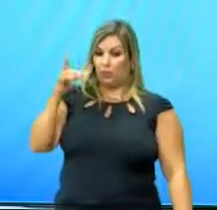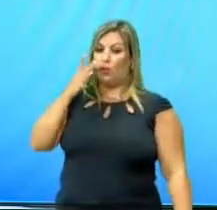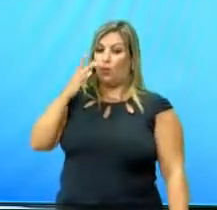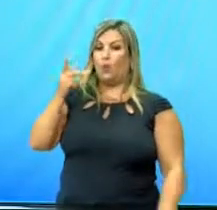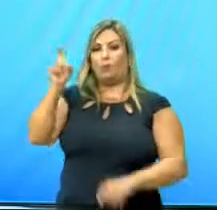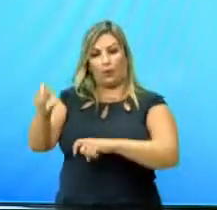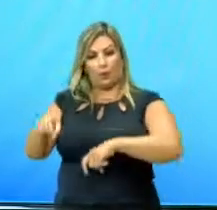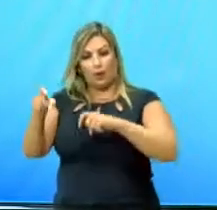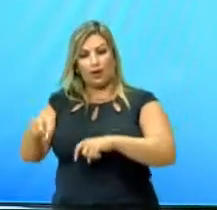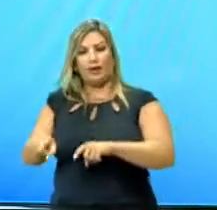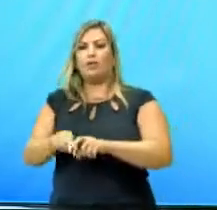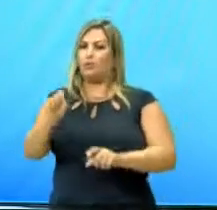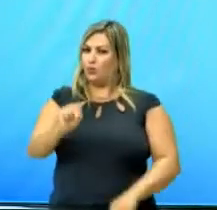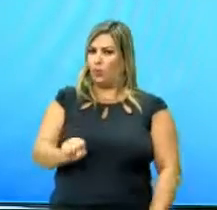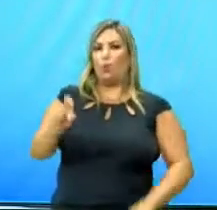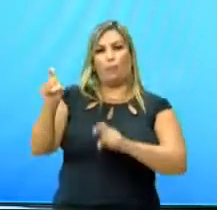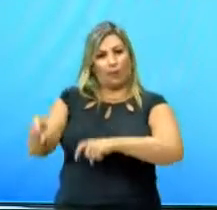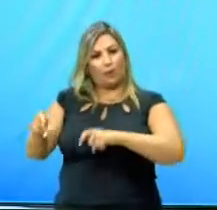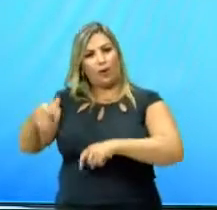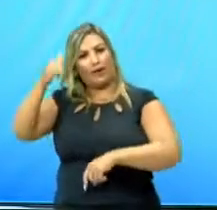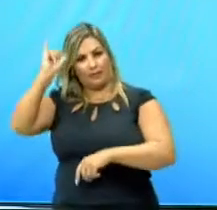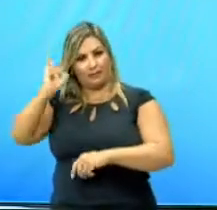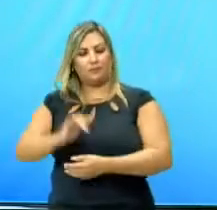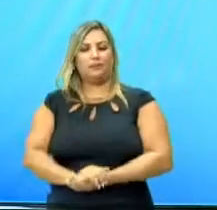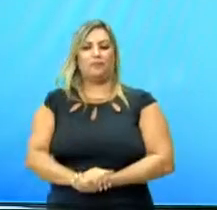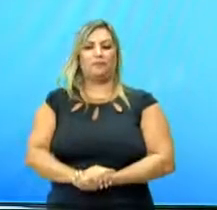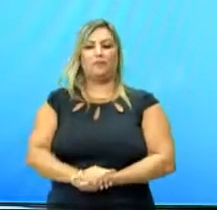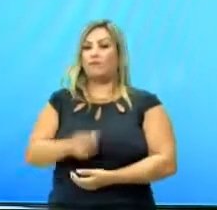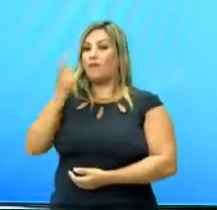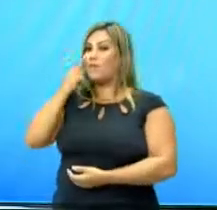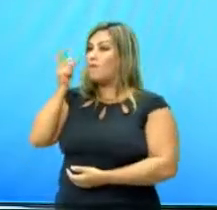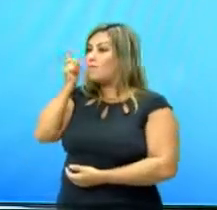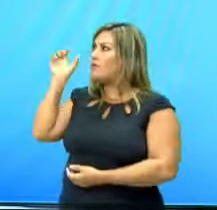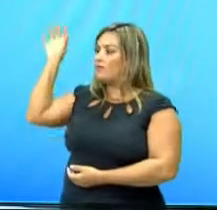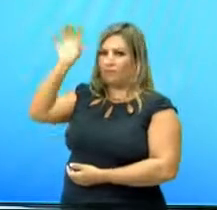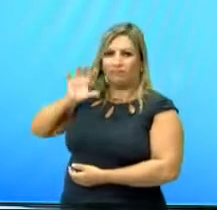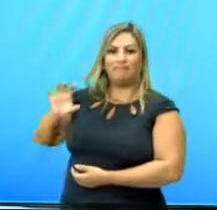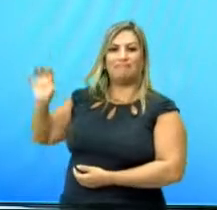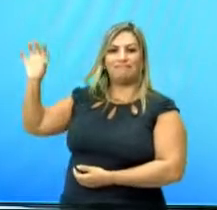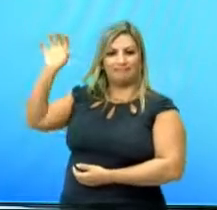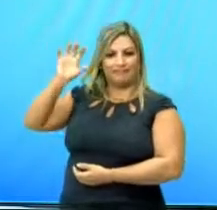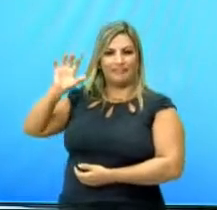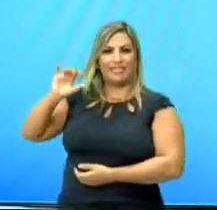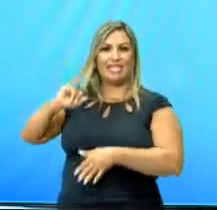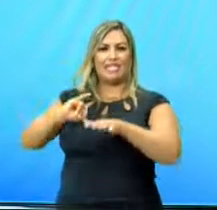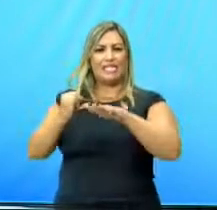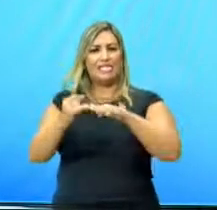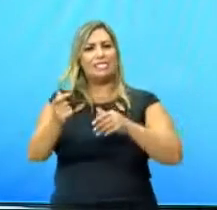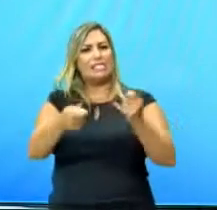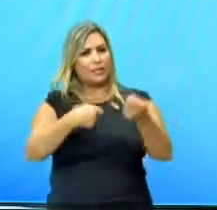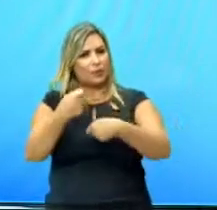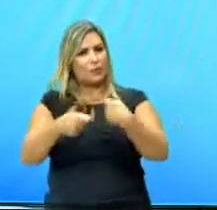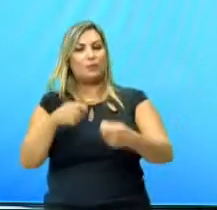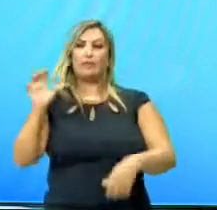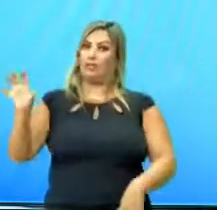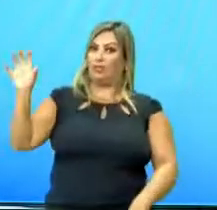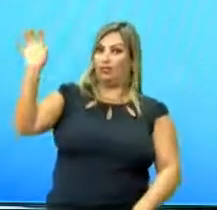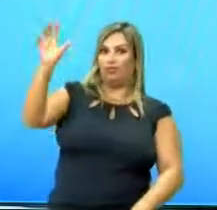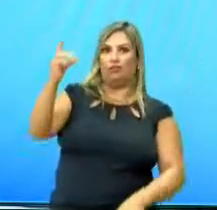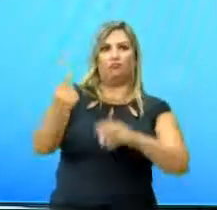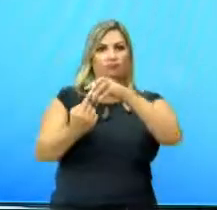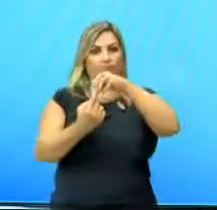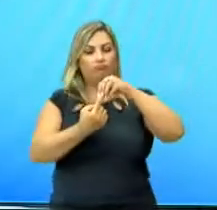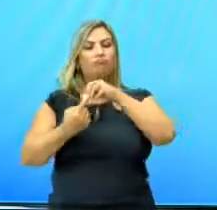o ouro e a pecuária. E no sul, a pecuária. Observa que aqui formaram as ilhas econômicas, ou seja, regiões